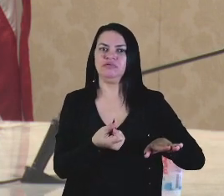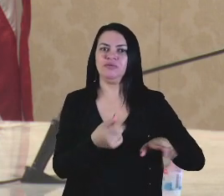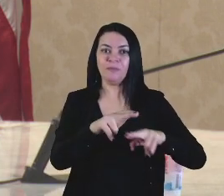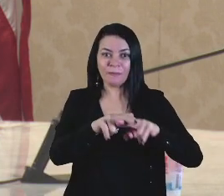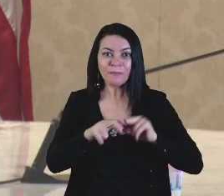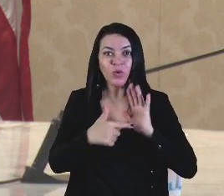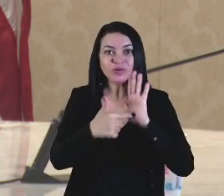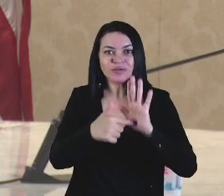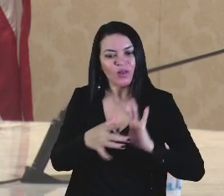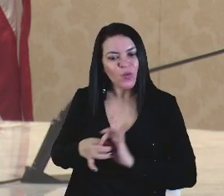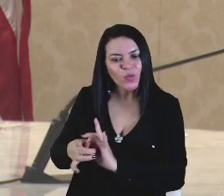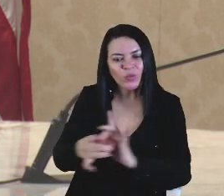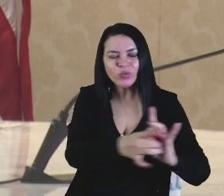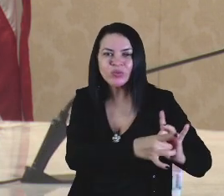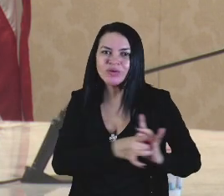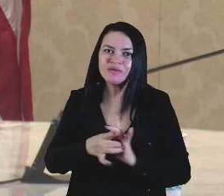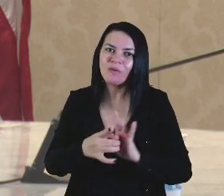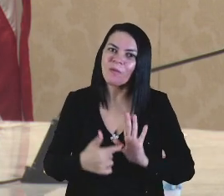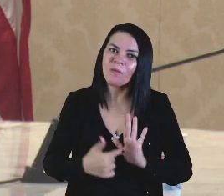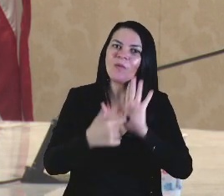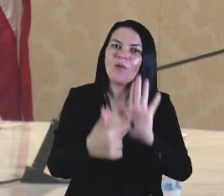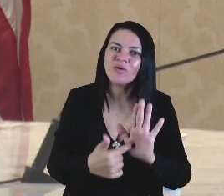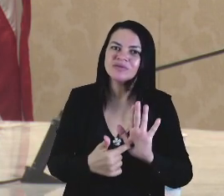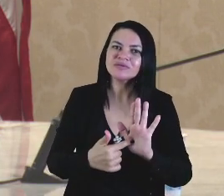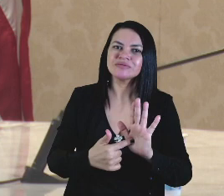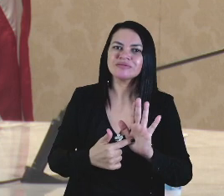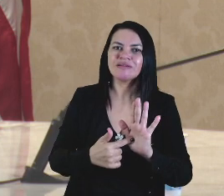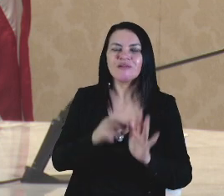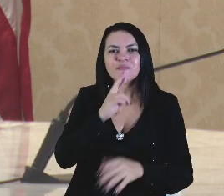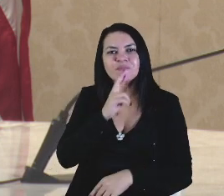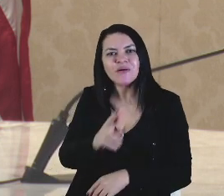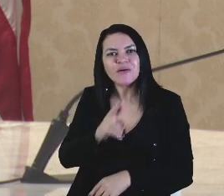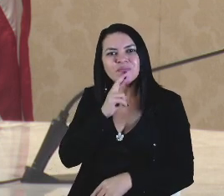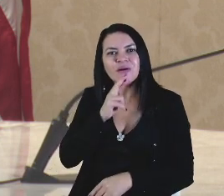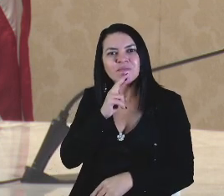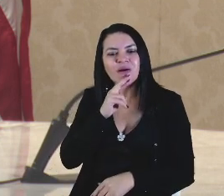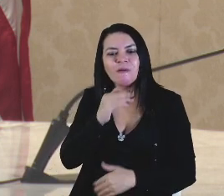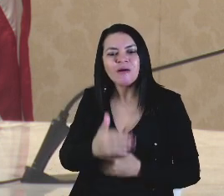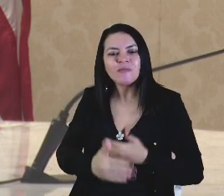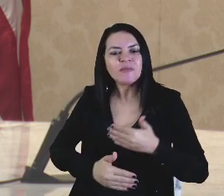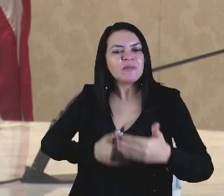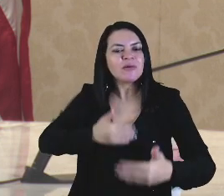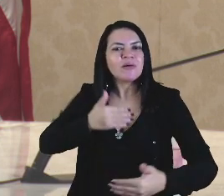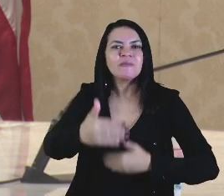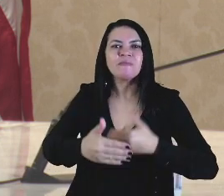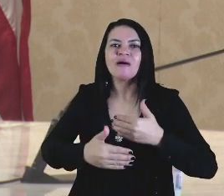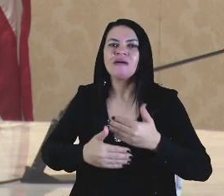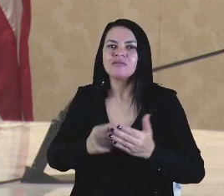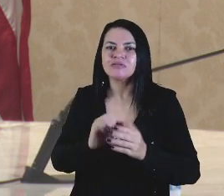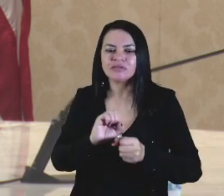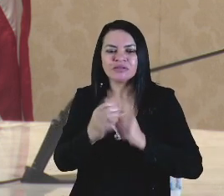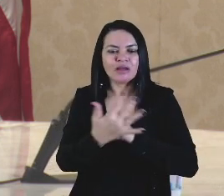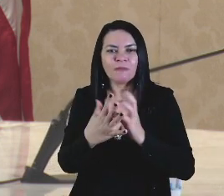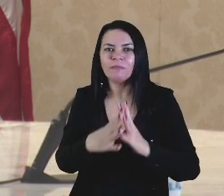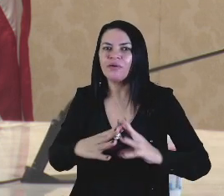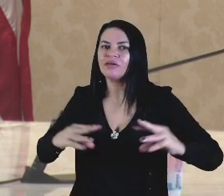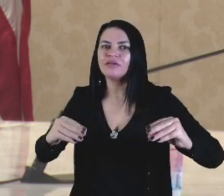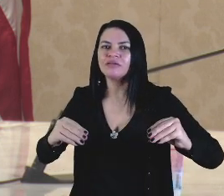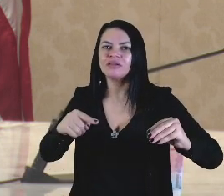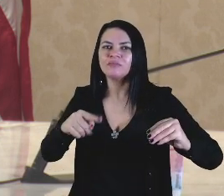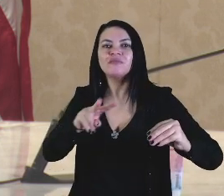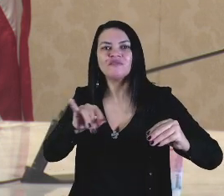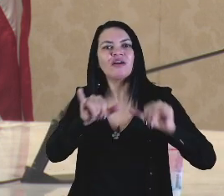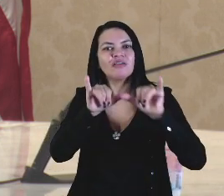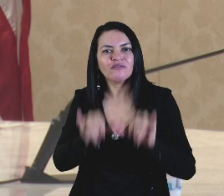se viabiliza, ela produz resultados para além da pandemia, como nós estamos vendo neste caso da